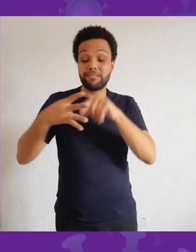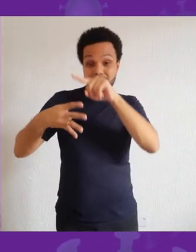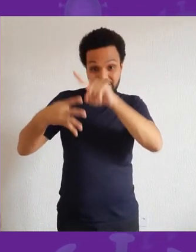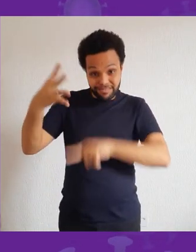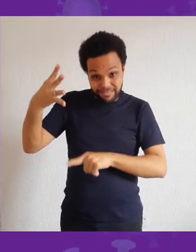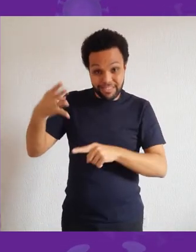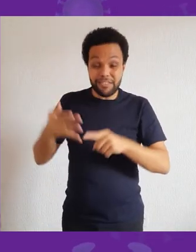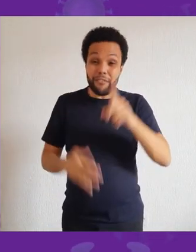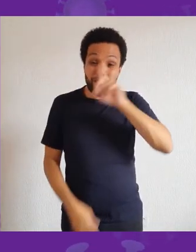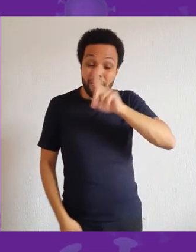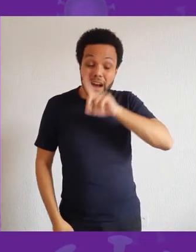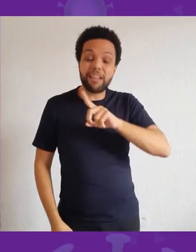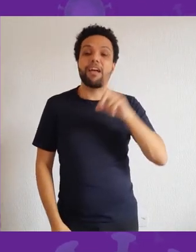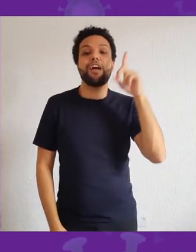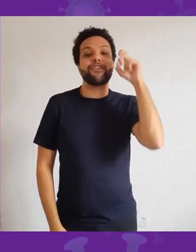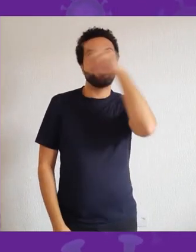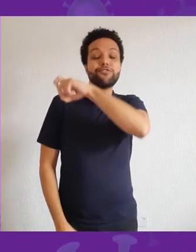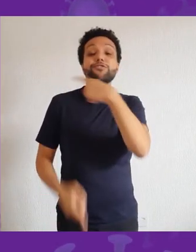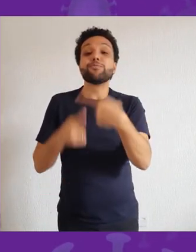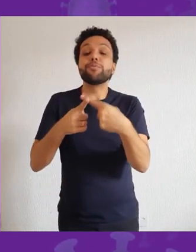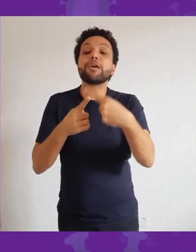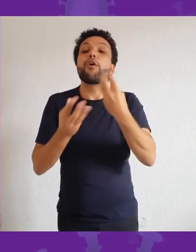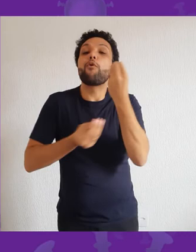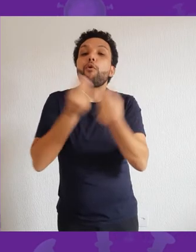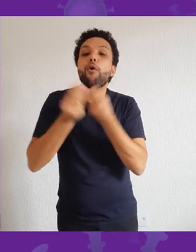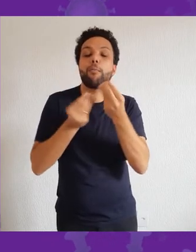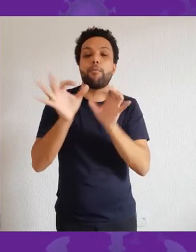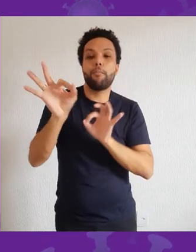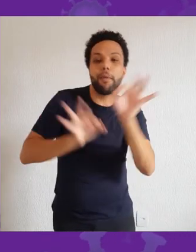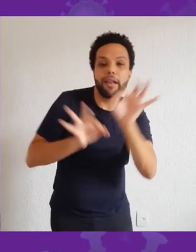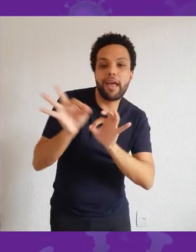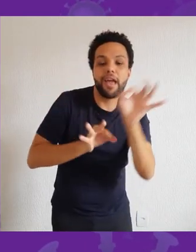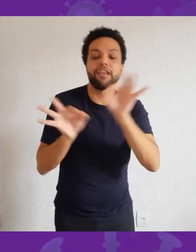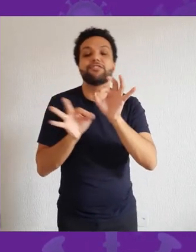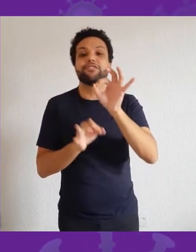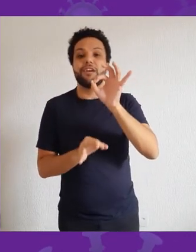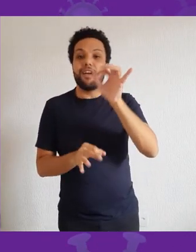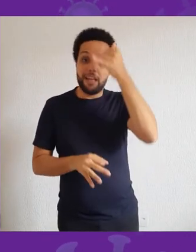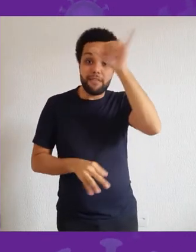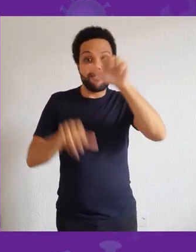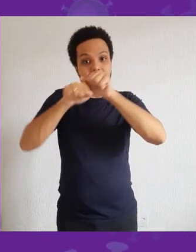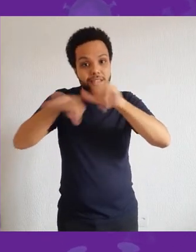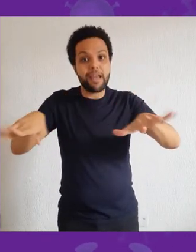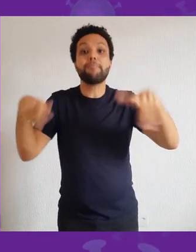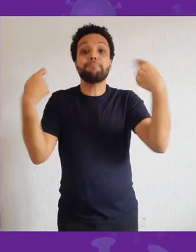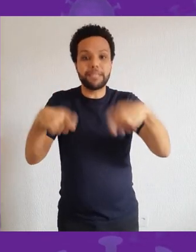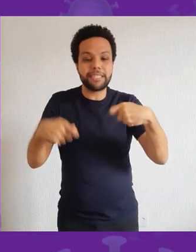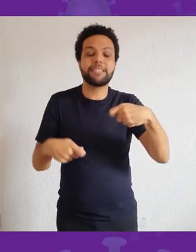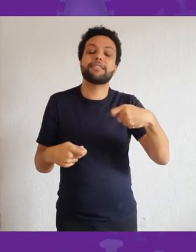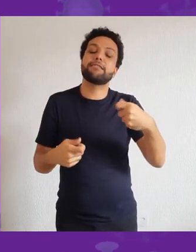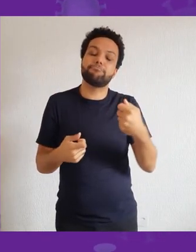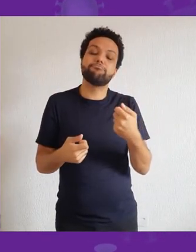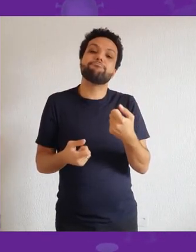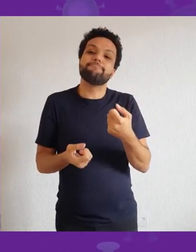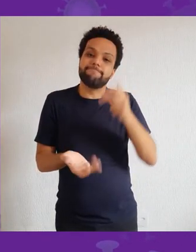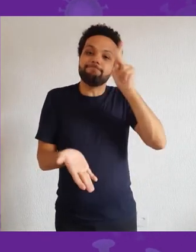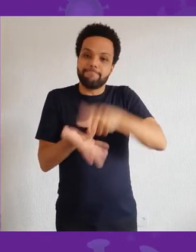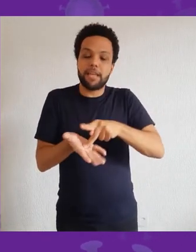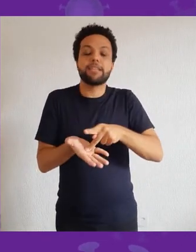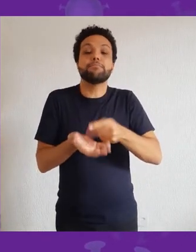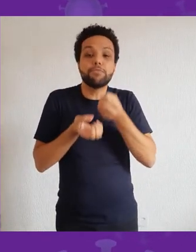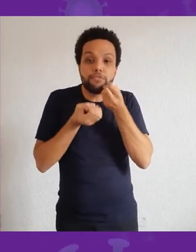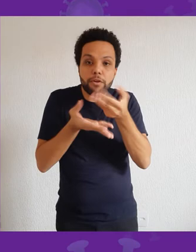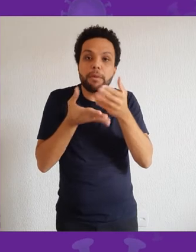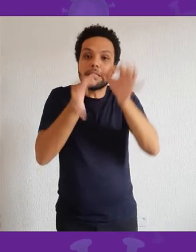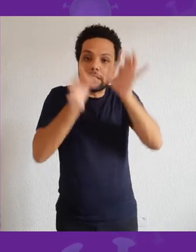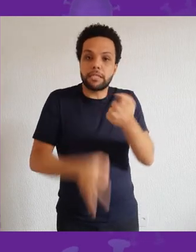dificulta um pouco operar de maneira mais precisa, mais exata, para fazer os cálculos, as projeções